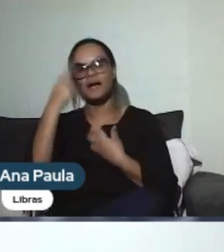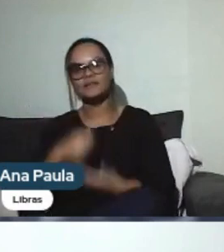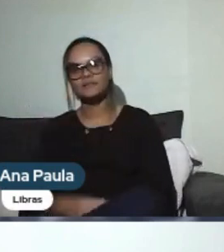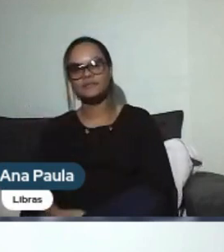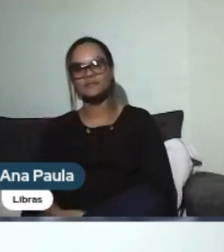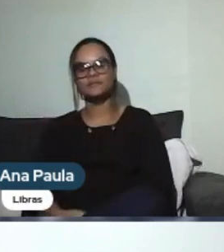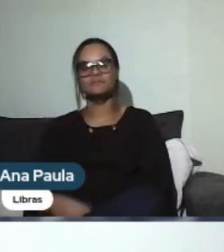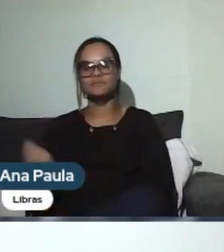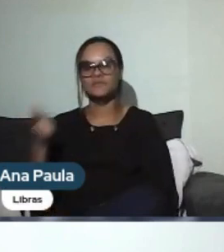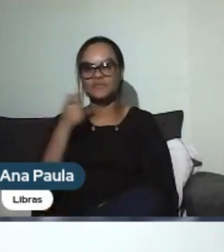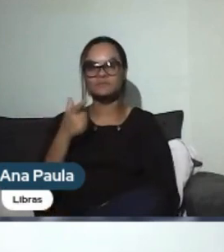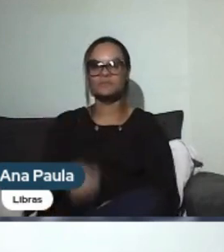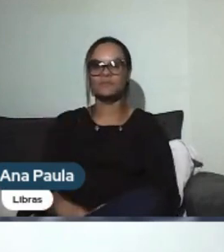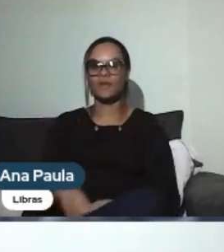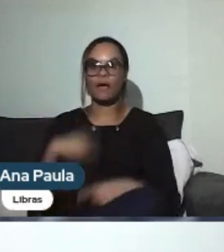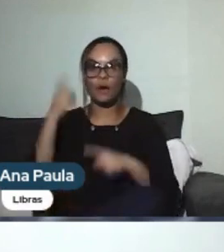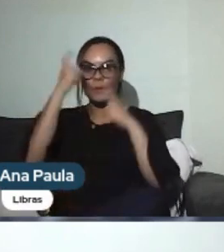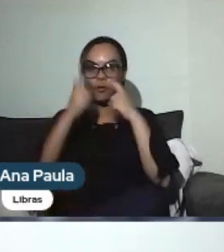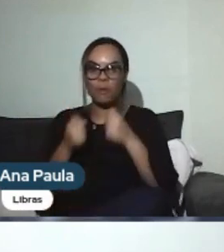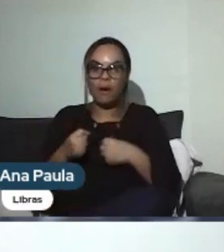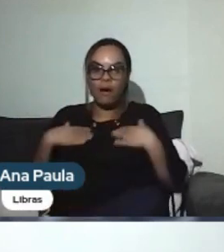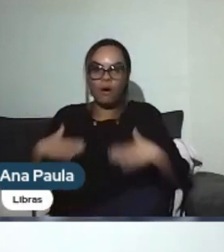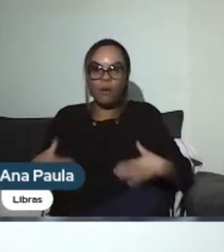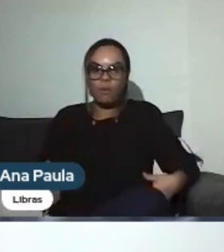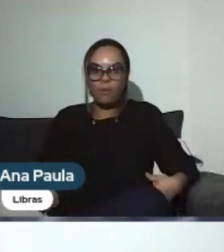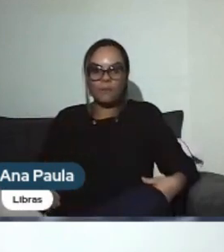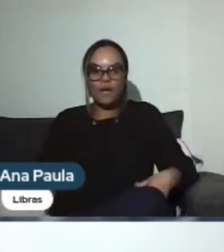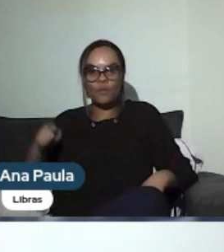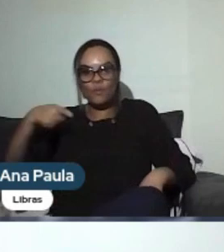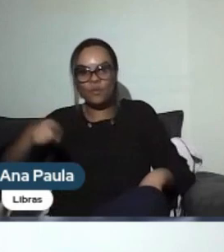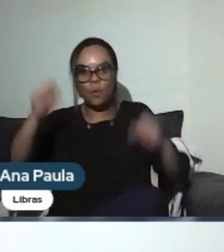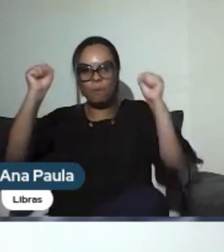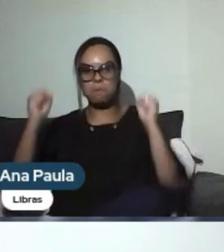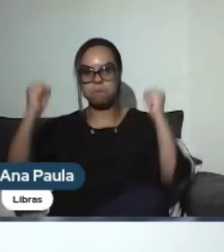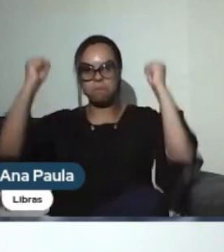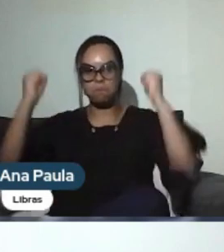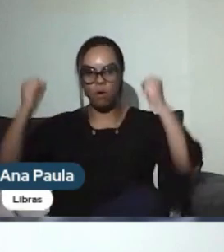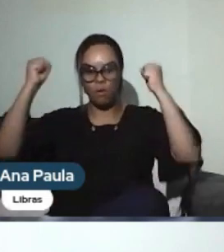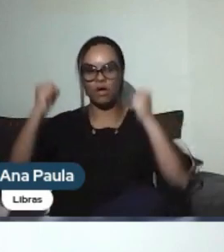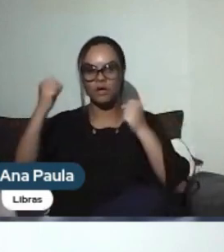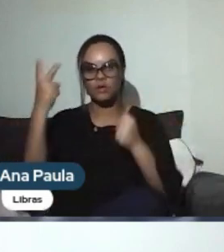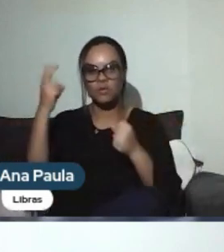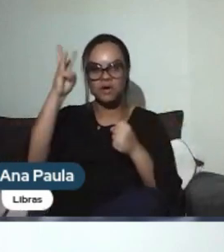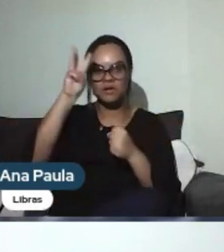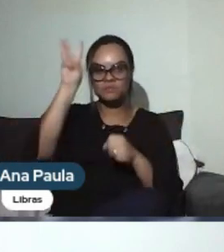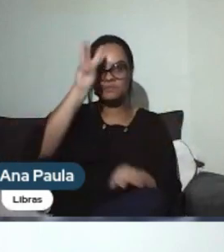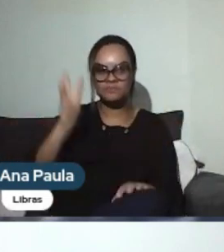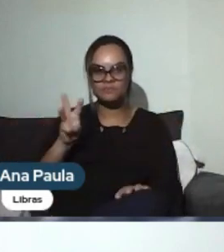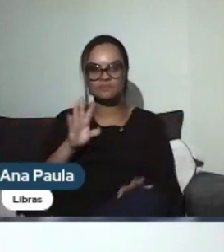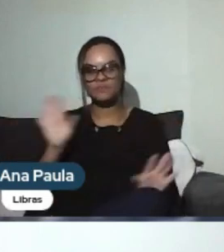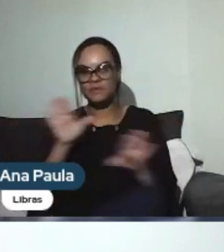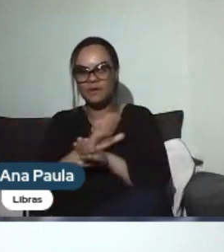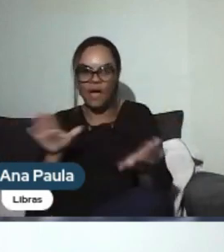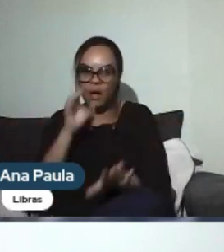de praia ali, já começava a me preocupar com o peso, entrava na academia, frequentava duas, três vezes ali, não chegava um mês e já